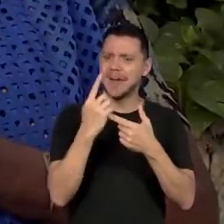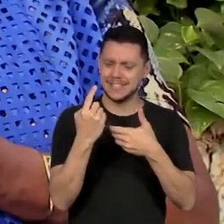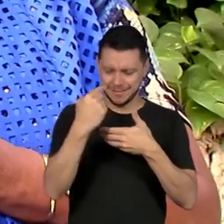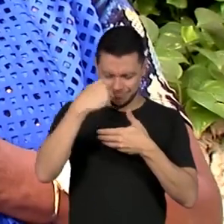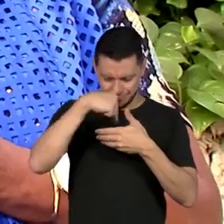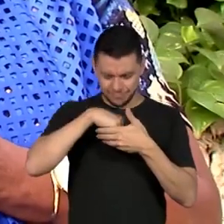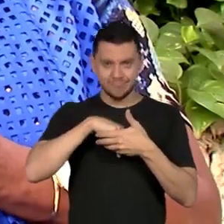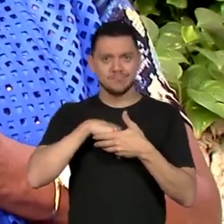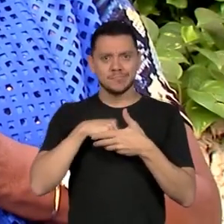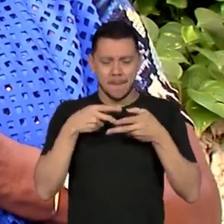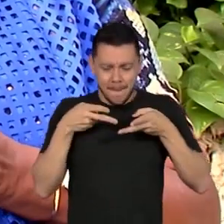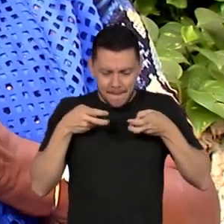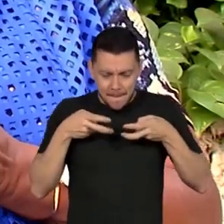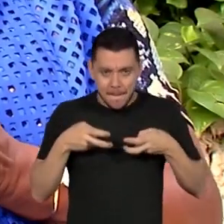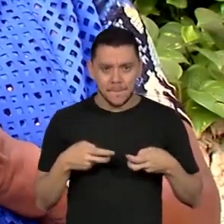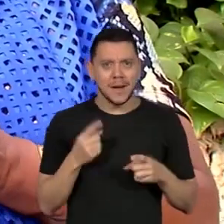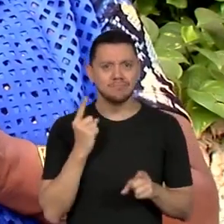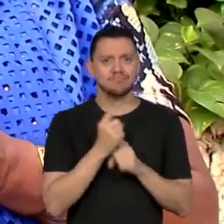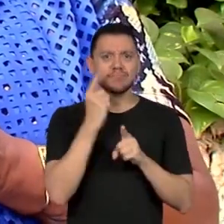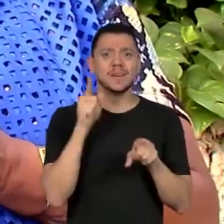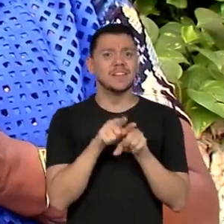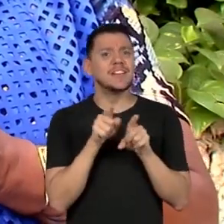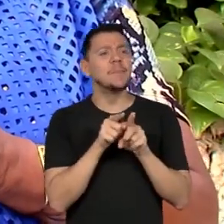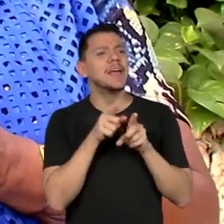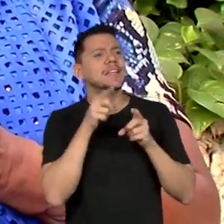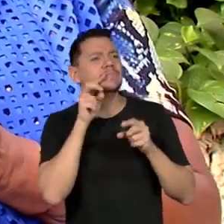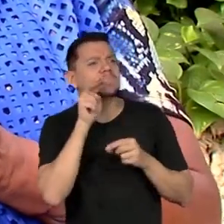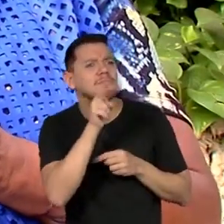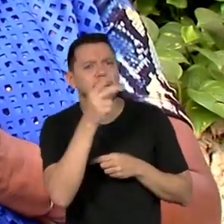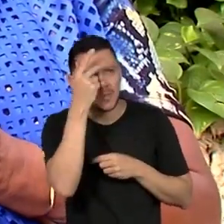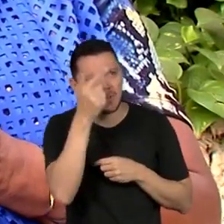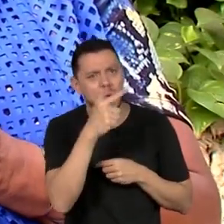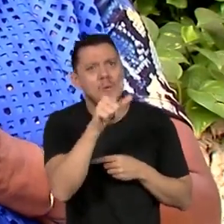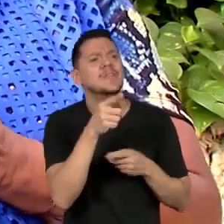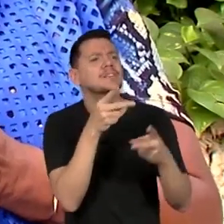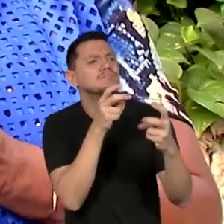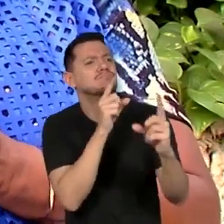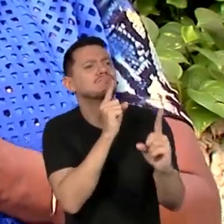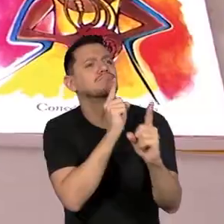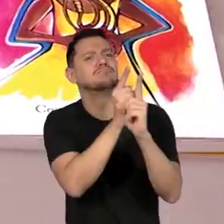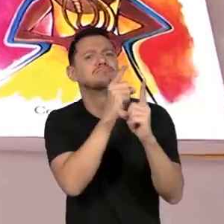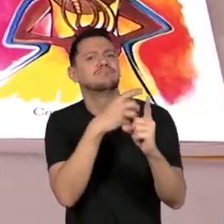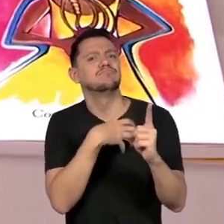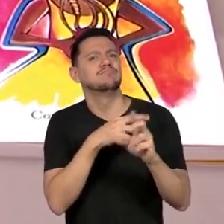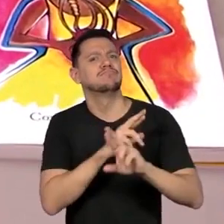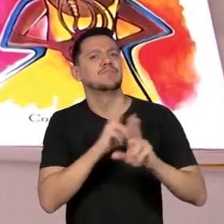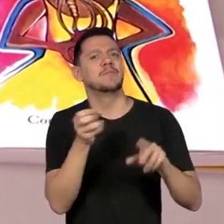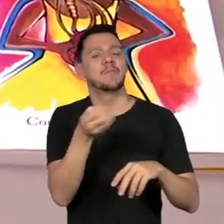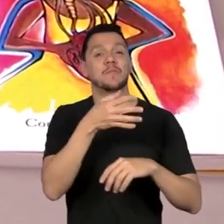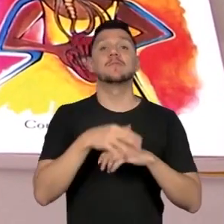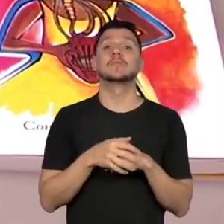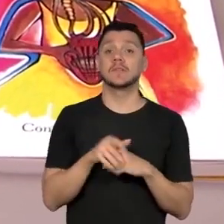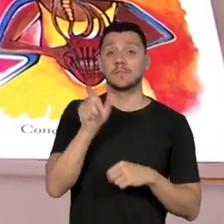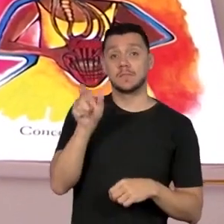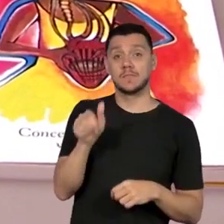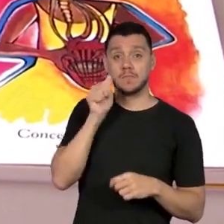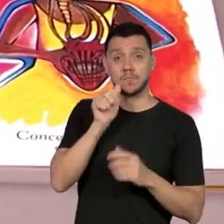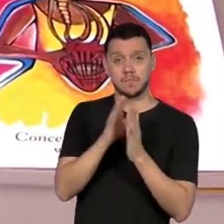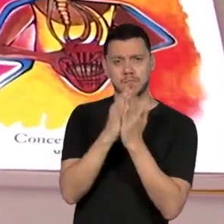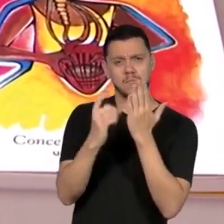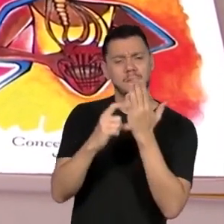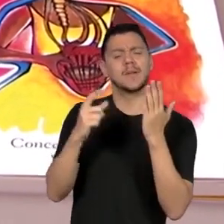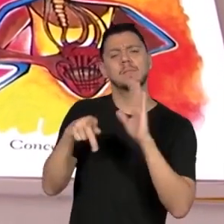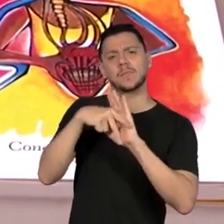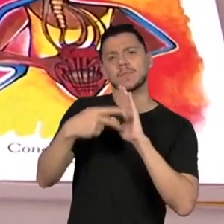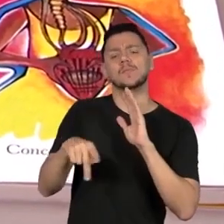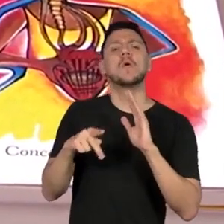outro. Conceição Evaristo é uma importante escritora e linguista brasileira, autora de romances e poesias que